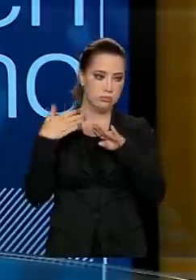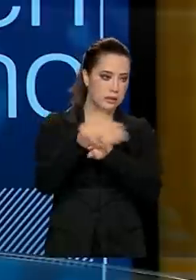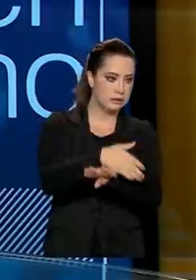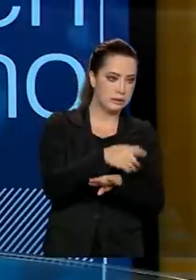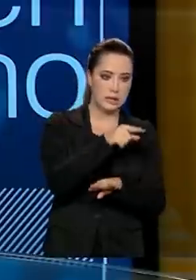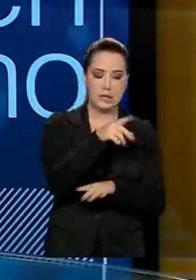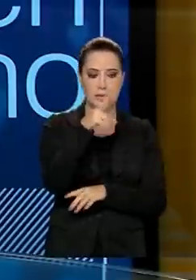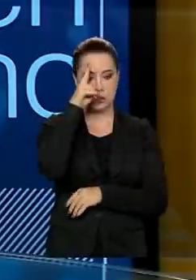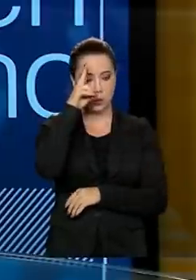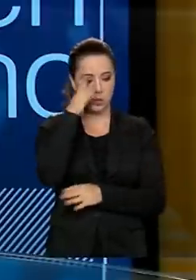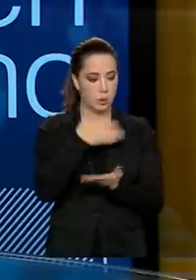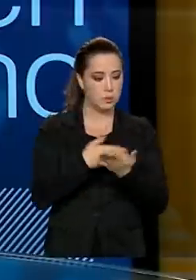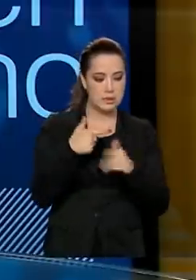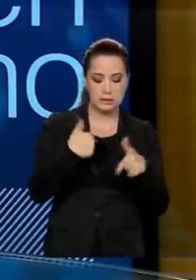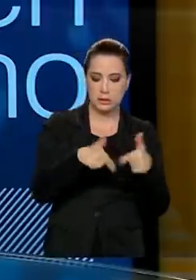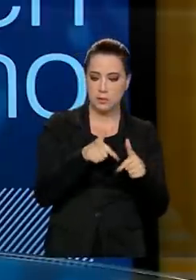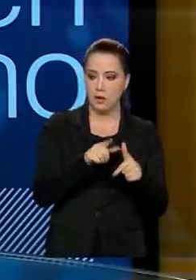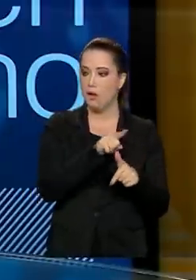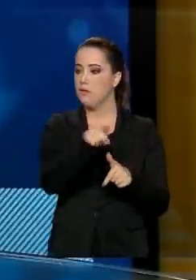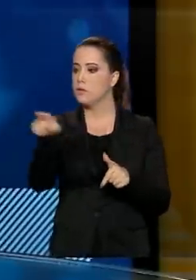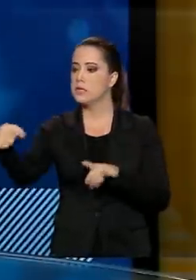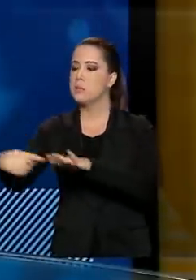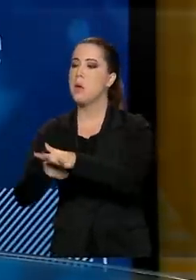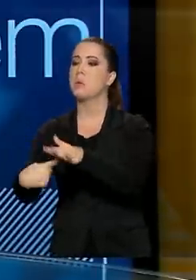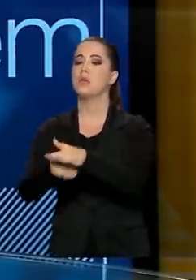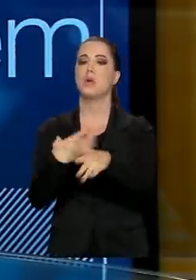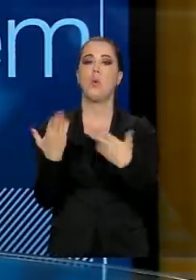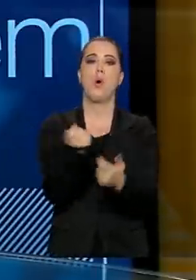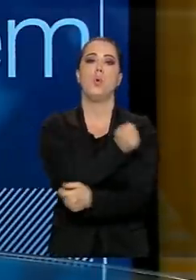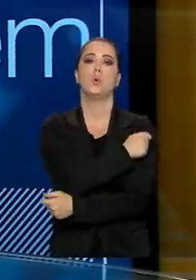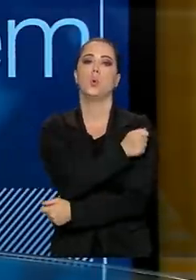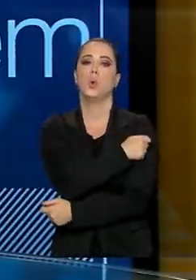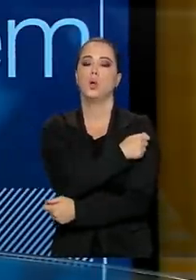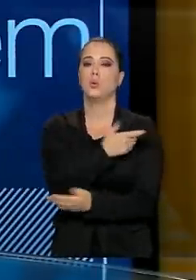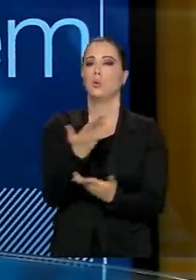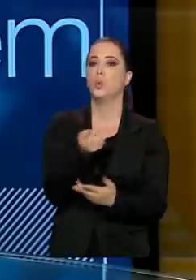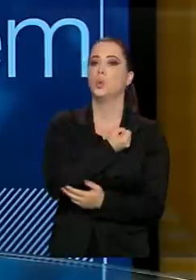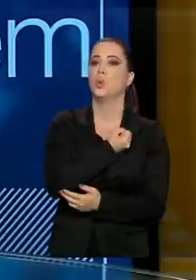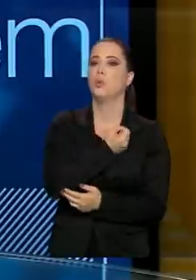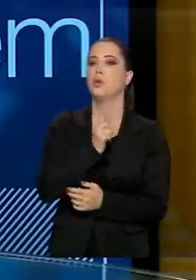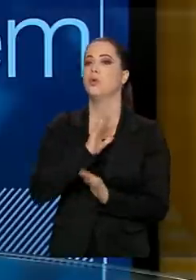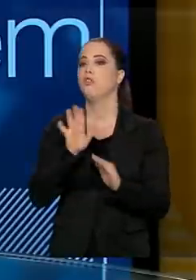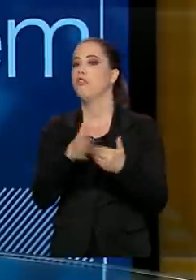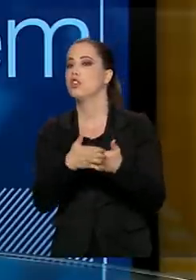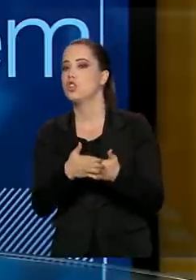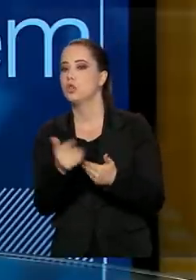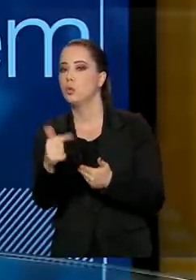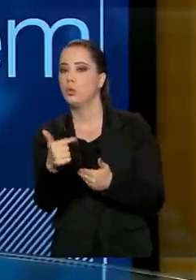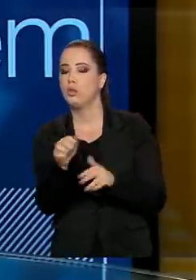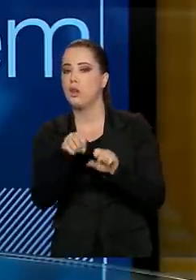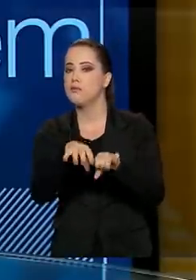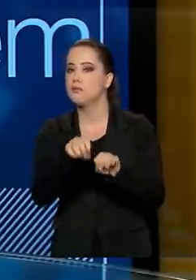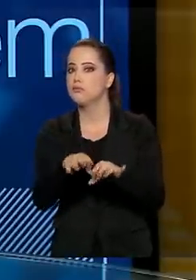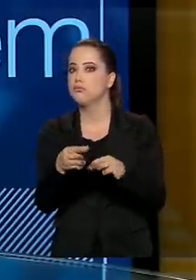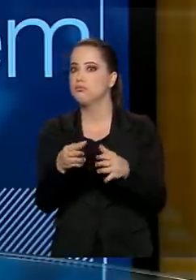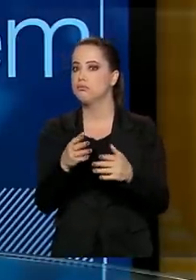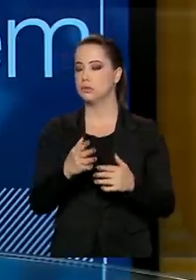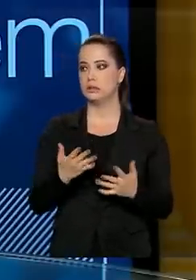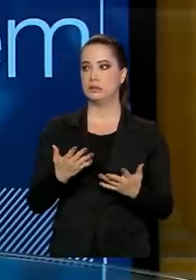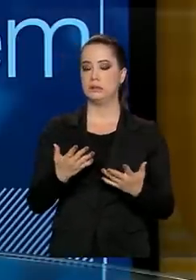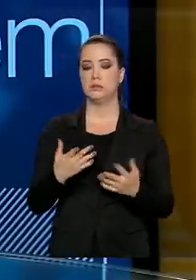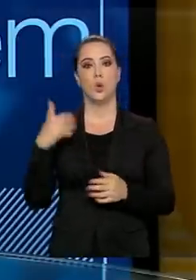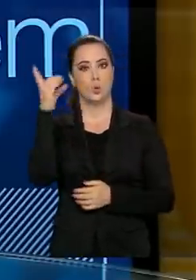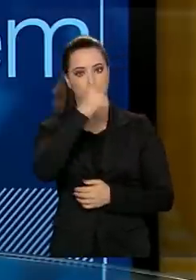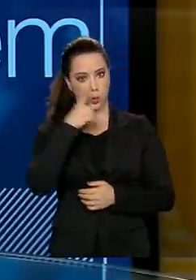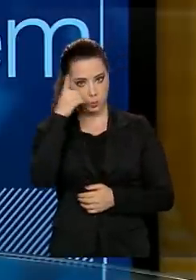de imprensa, nos perguntarem quantos alunos estão sem aula no ensino superior. Então, nós passamos o domingo todo, eu e minha equipe,